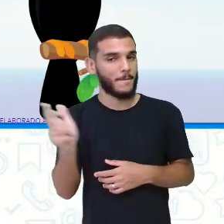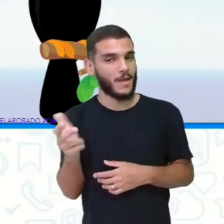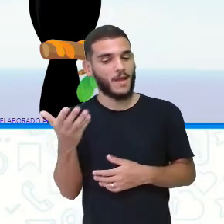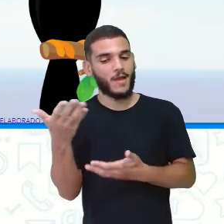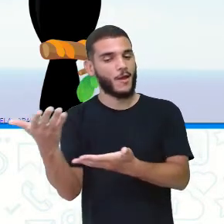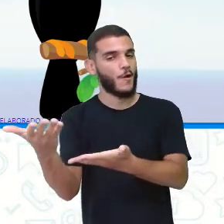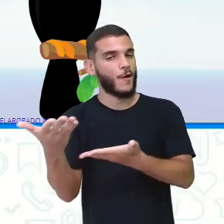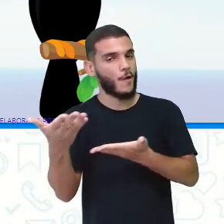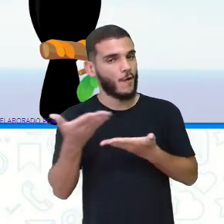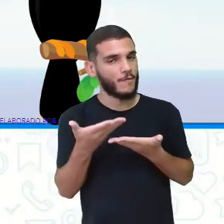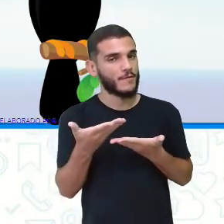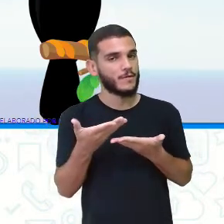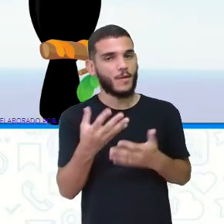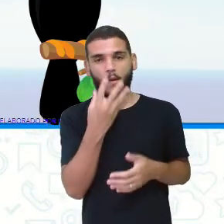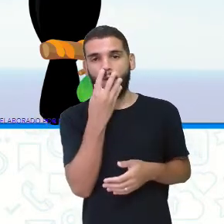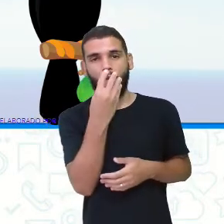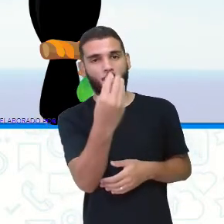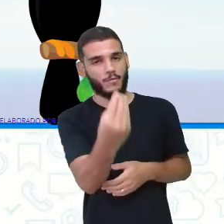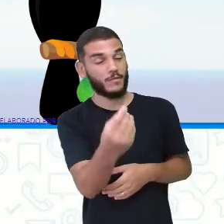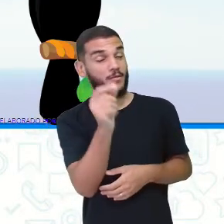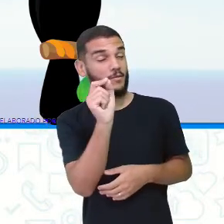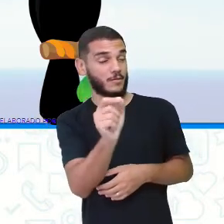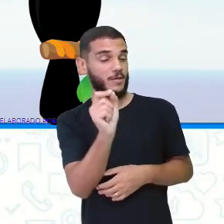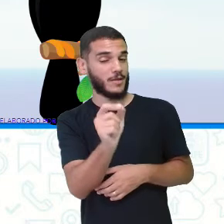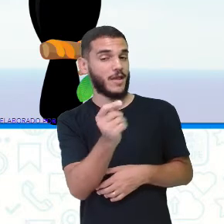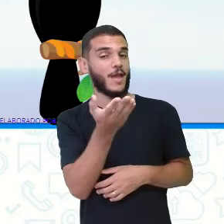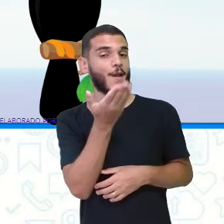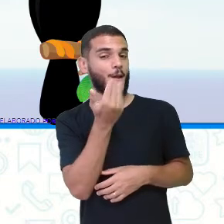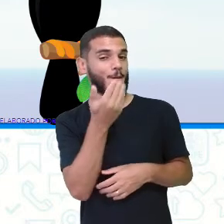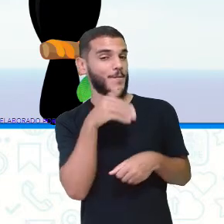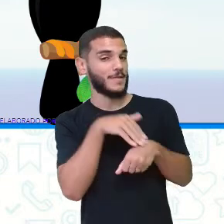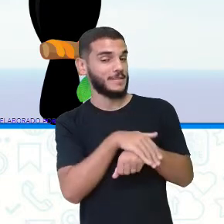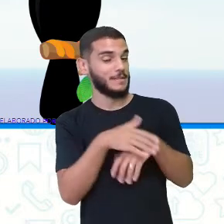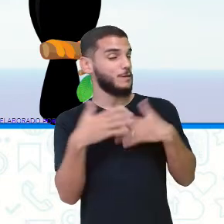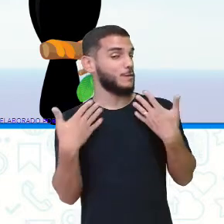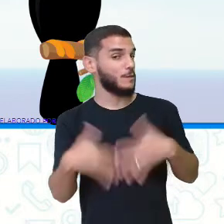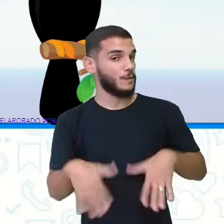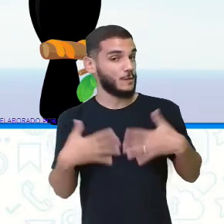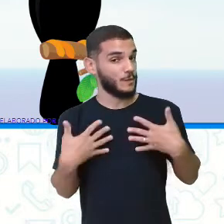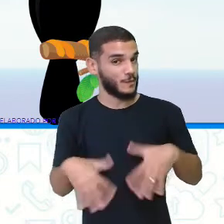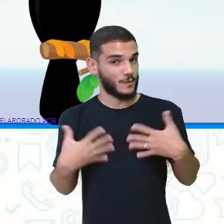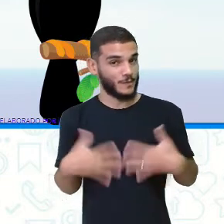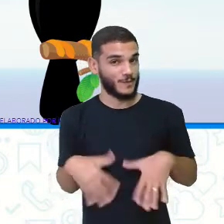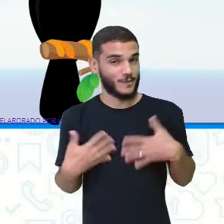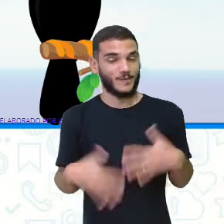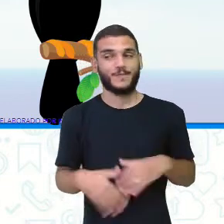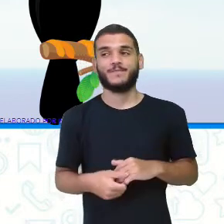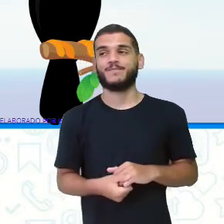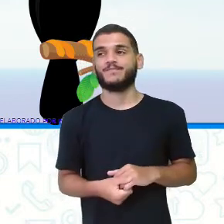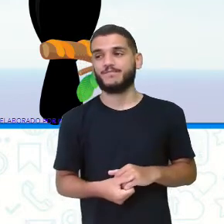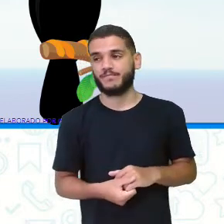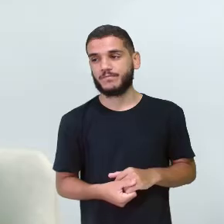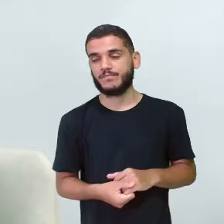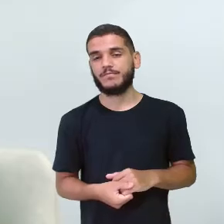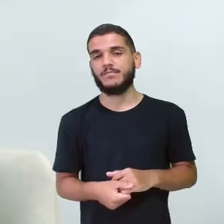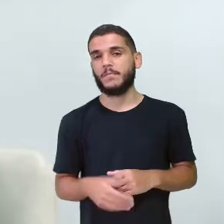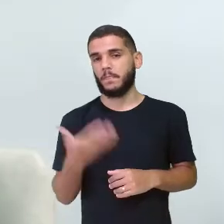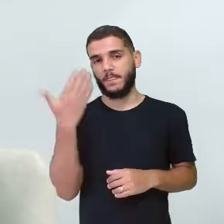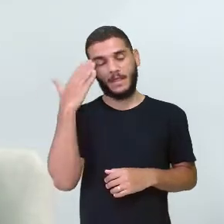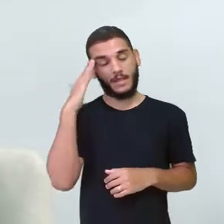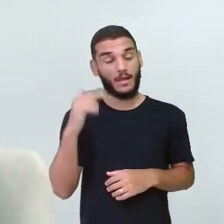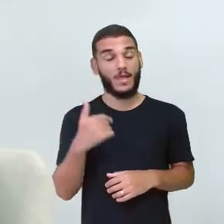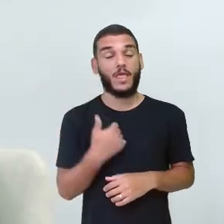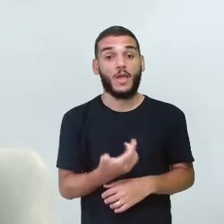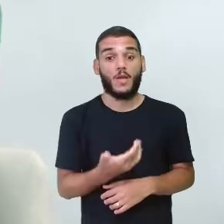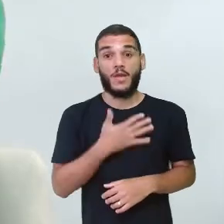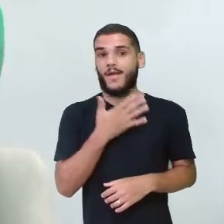o que será que vai dar nesse jantar? Não sei, mas estou surpresa,